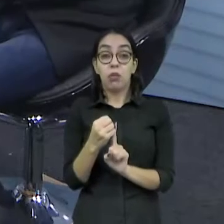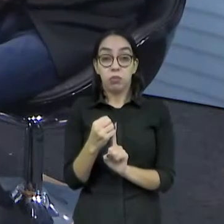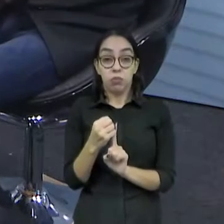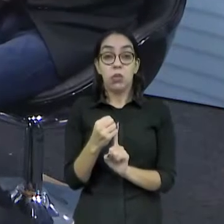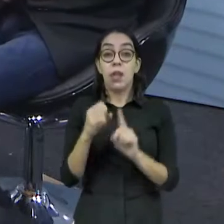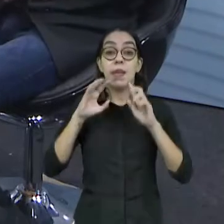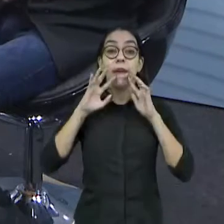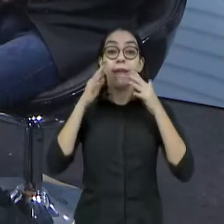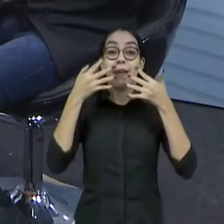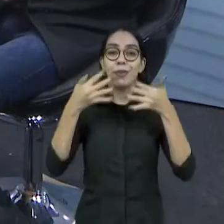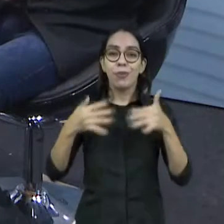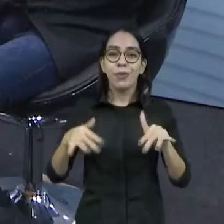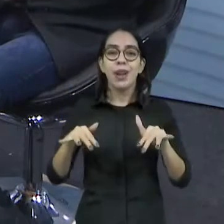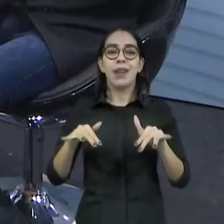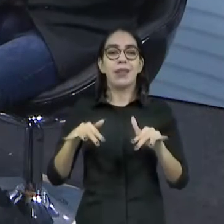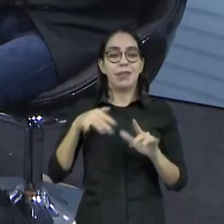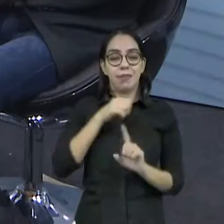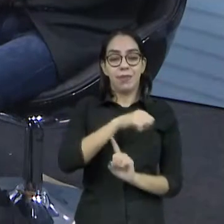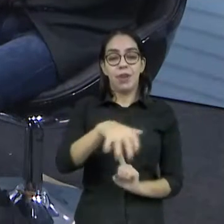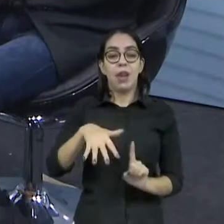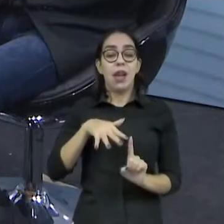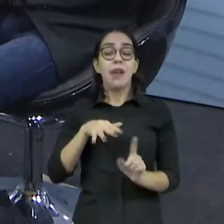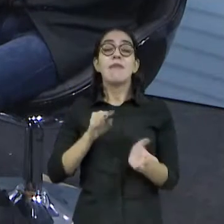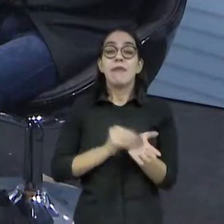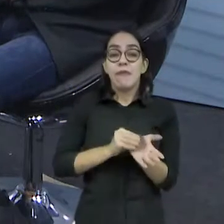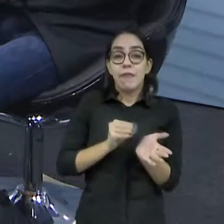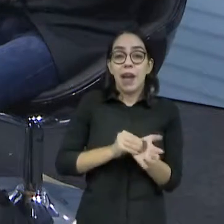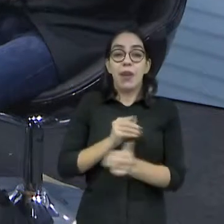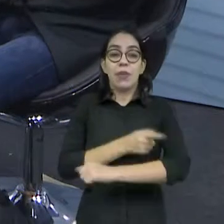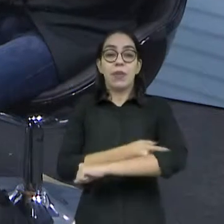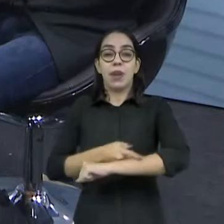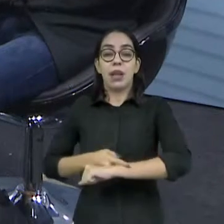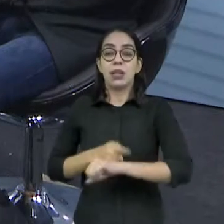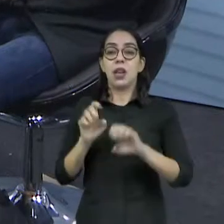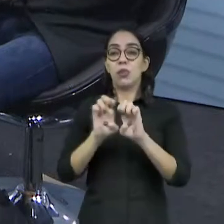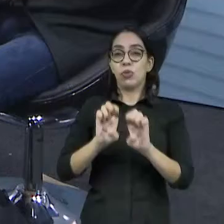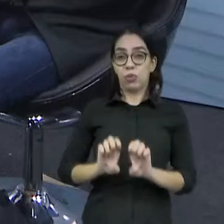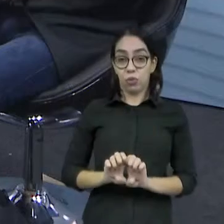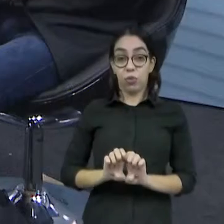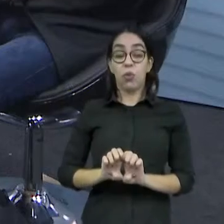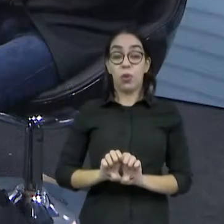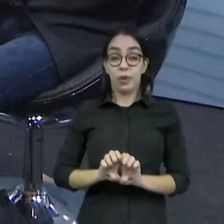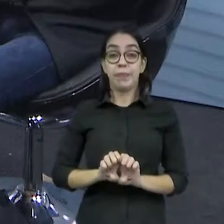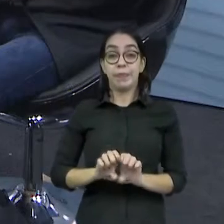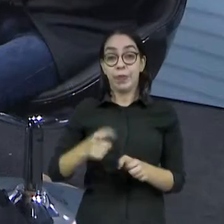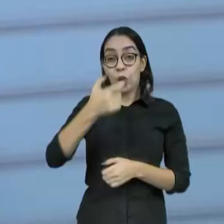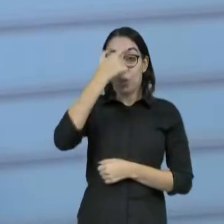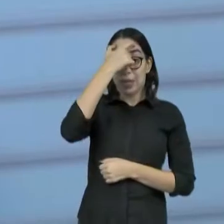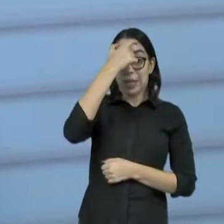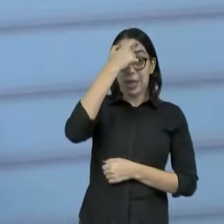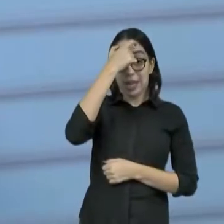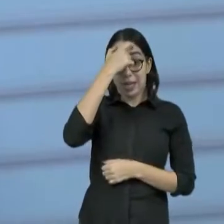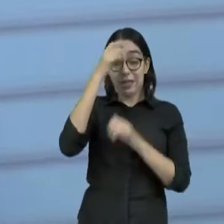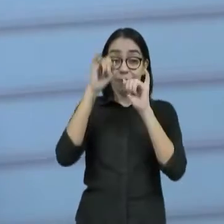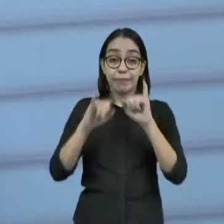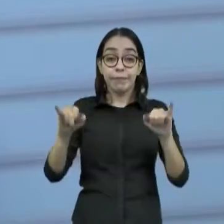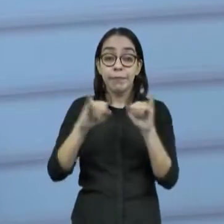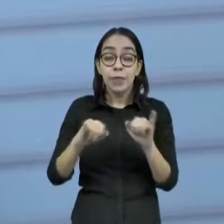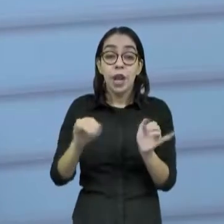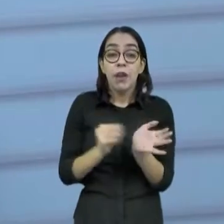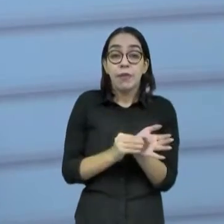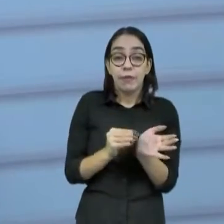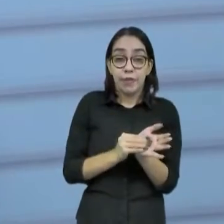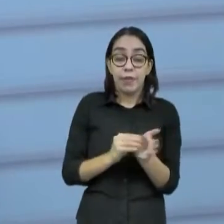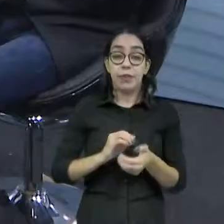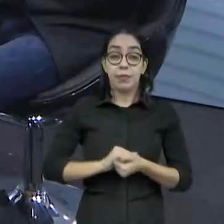além disso que a gente falou, falta conscientização, falta educação, falta estrutura. Então, tem várias áreas de atuação que precisam ser atacadas para que a gente consiga... E o